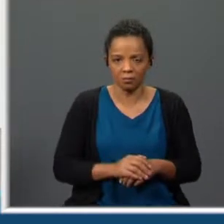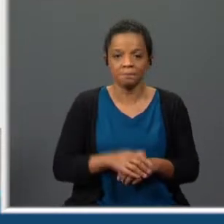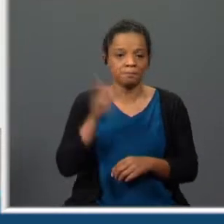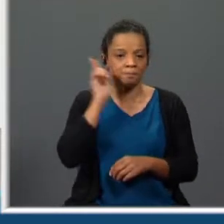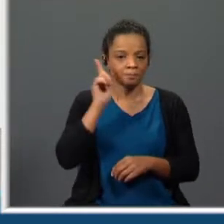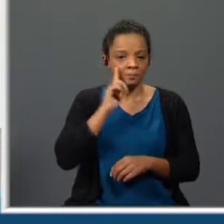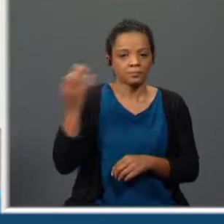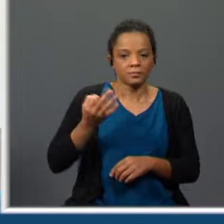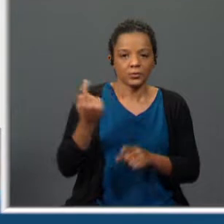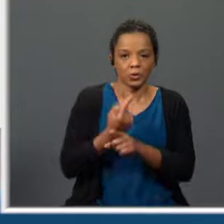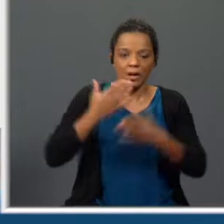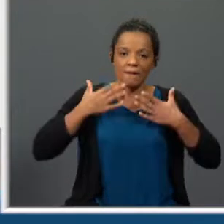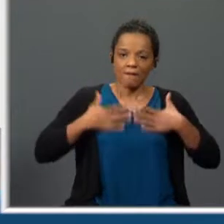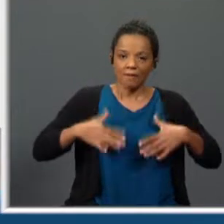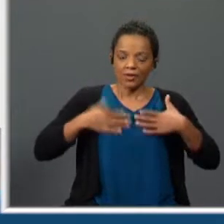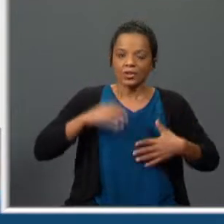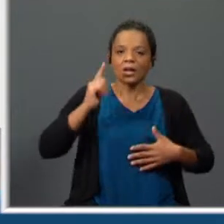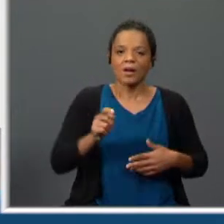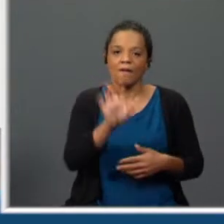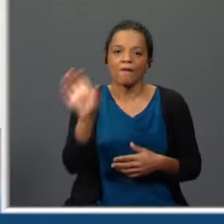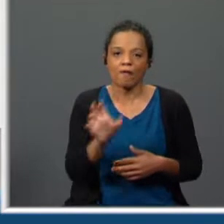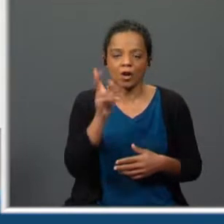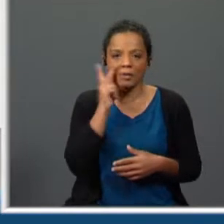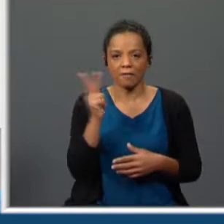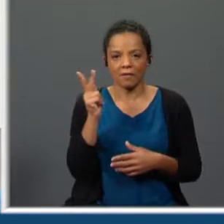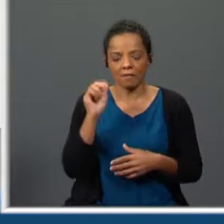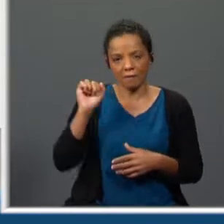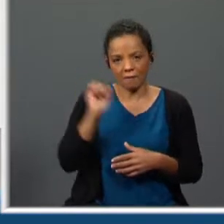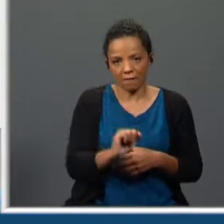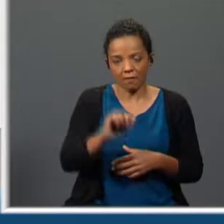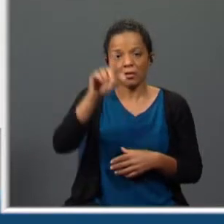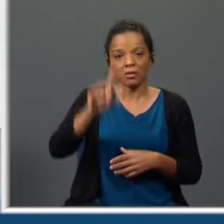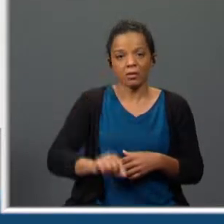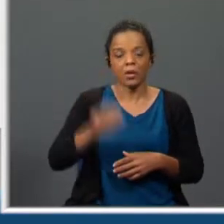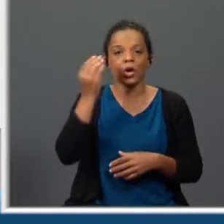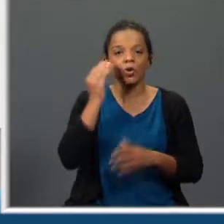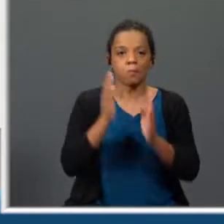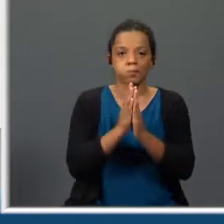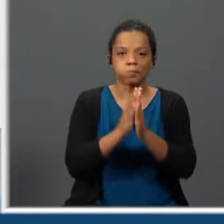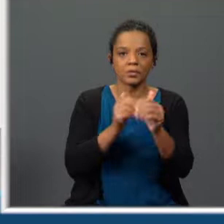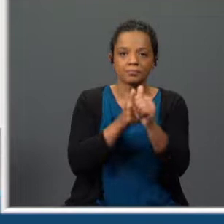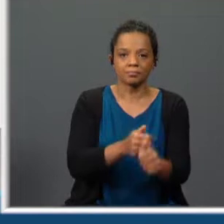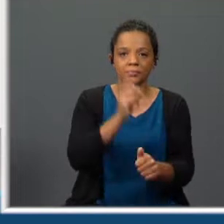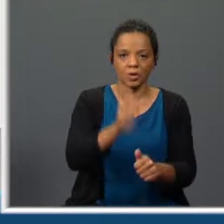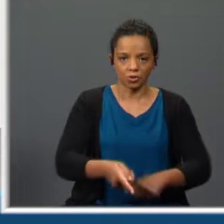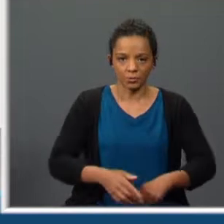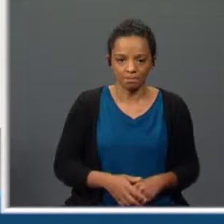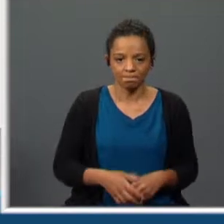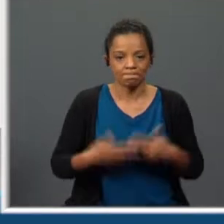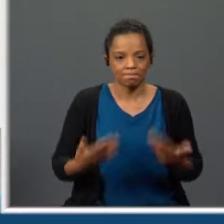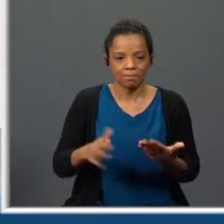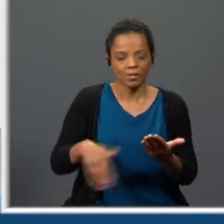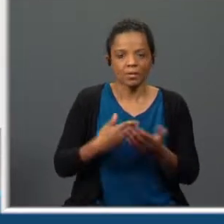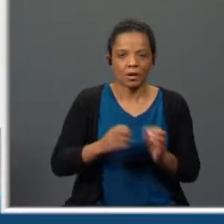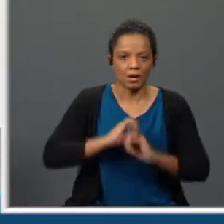importante do que aquilo que veste é o modo como viveu e como cumpriu os votos religiosos. Assim, fica